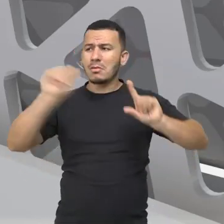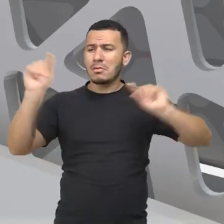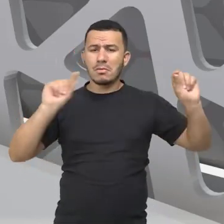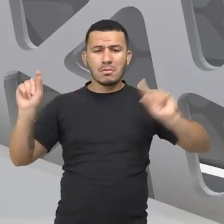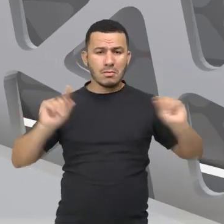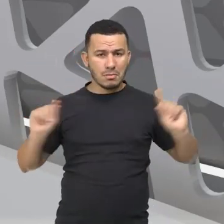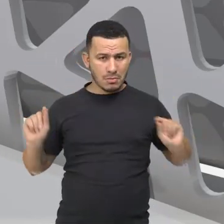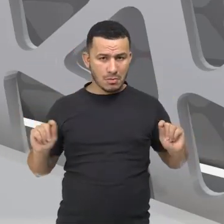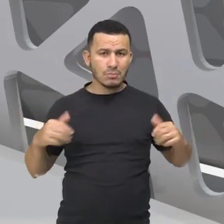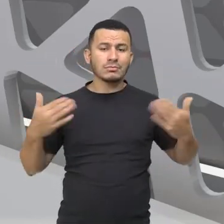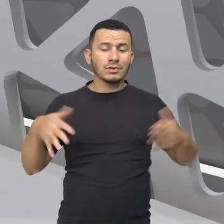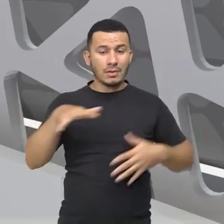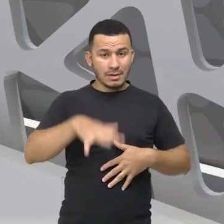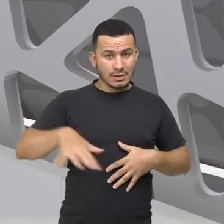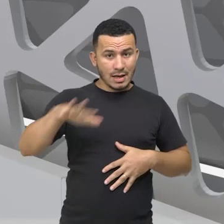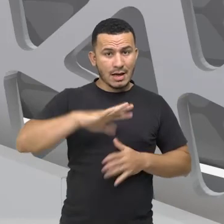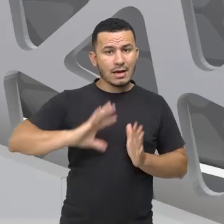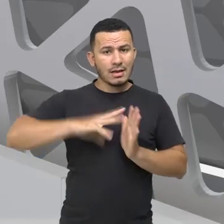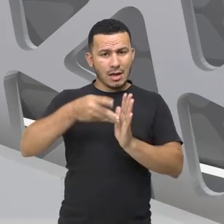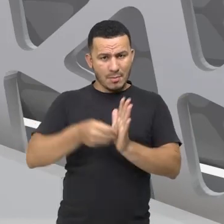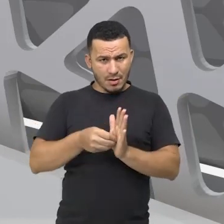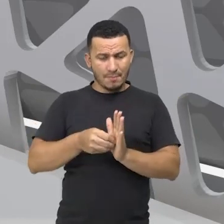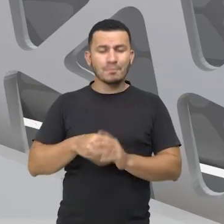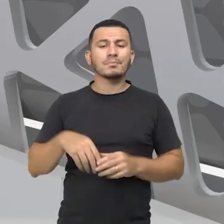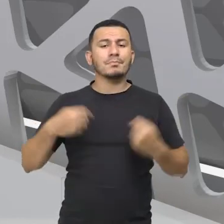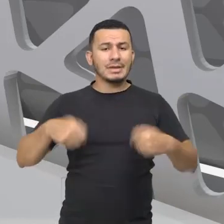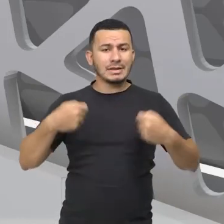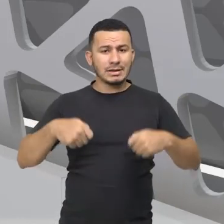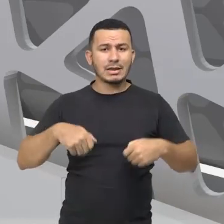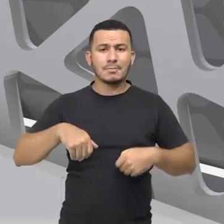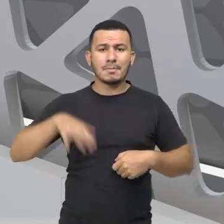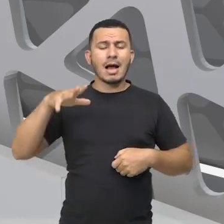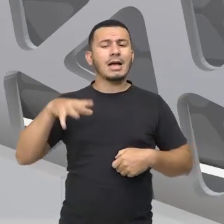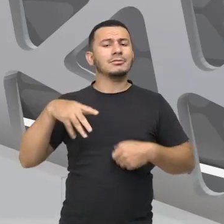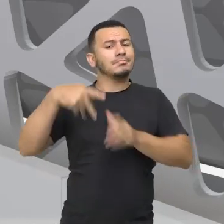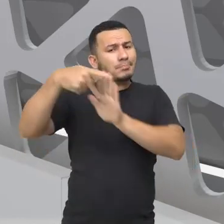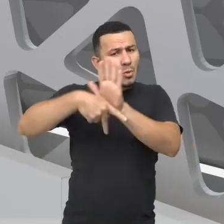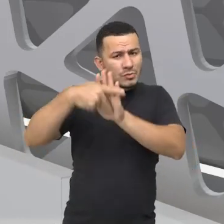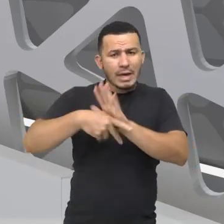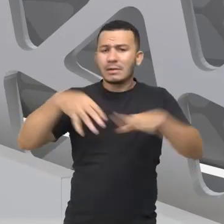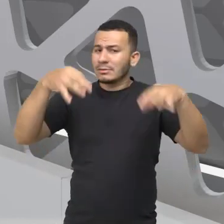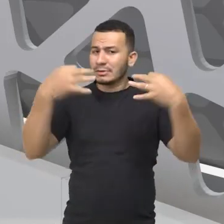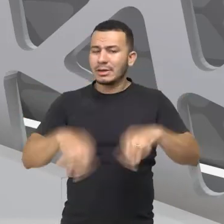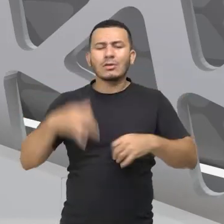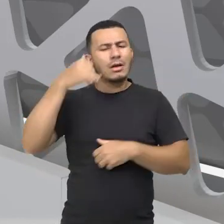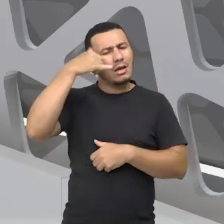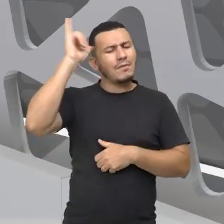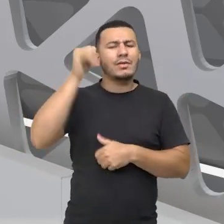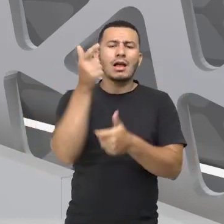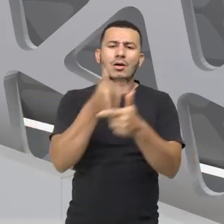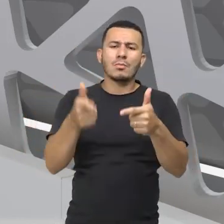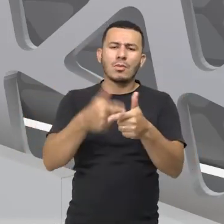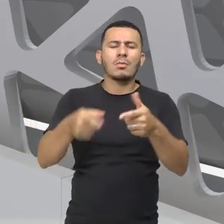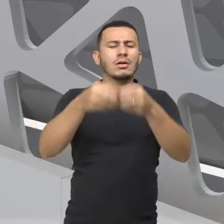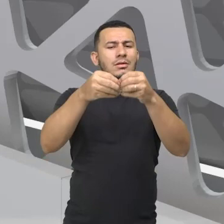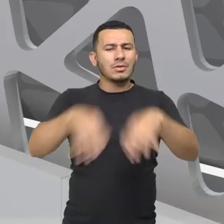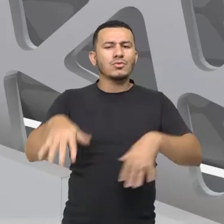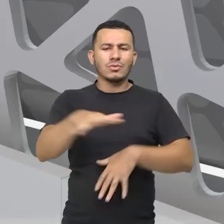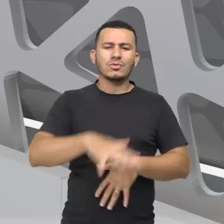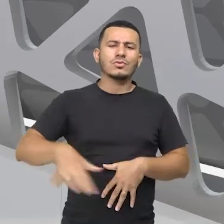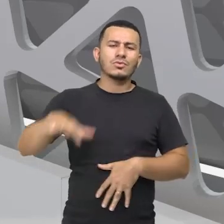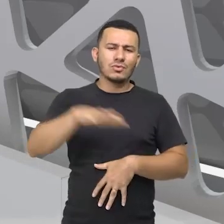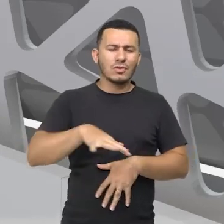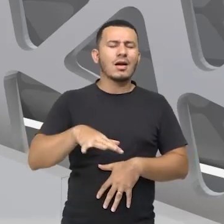do espaço da Amazônia, as usinas devem ser muito bem pensadas para que elas não causem muito mais impactos